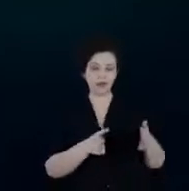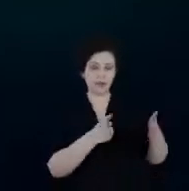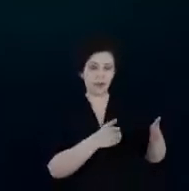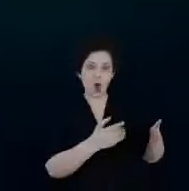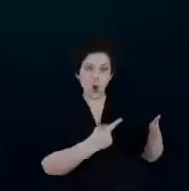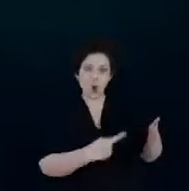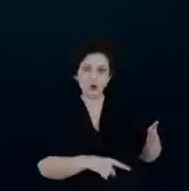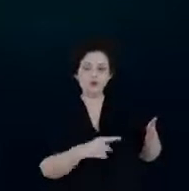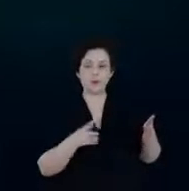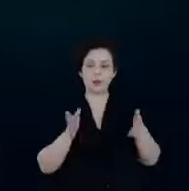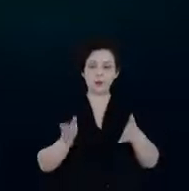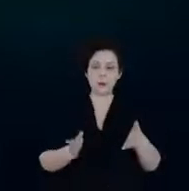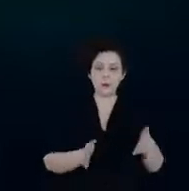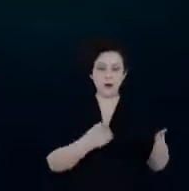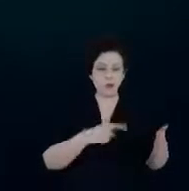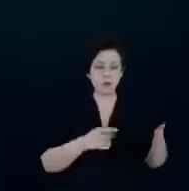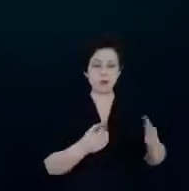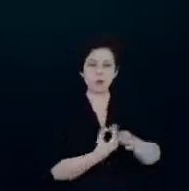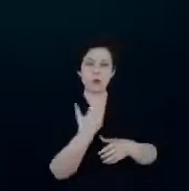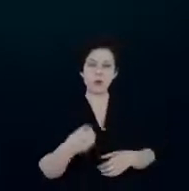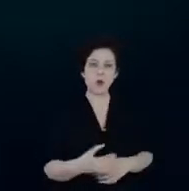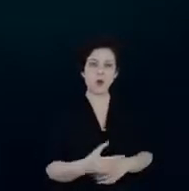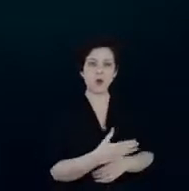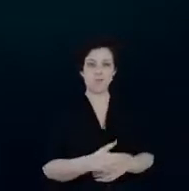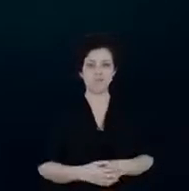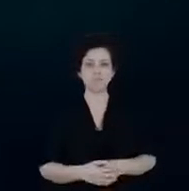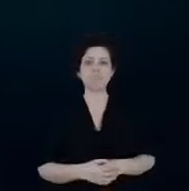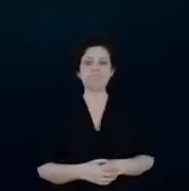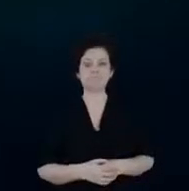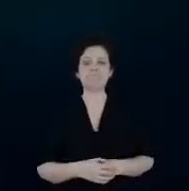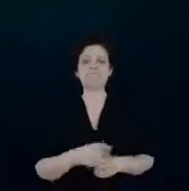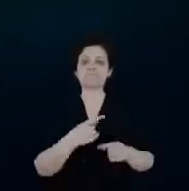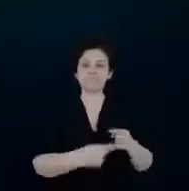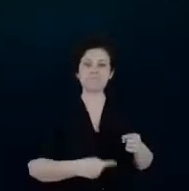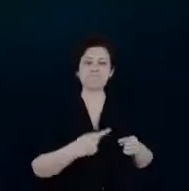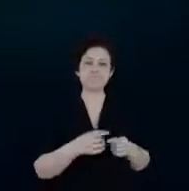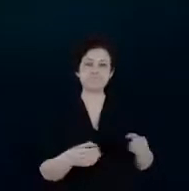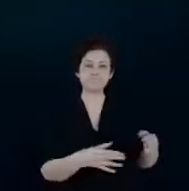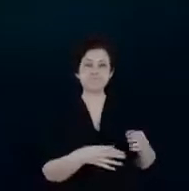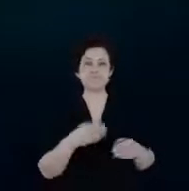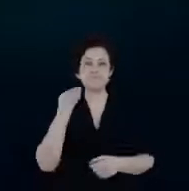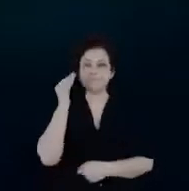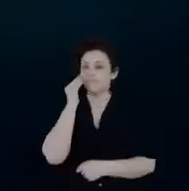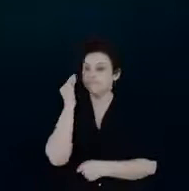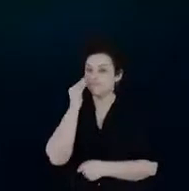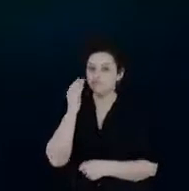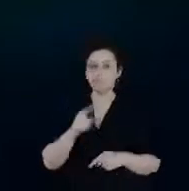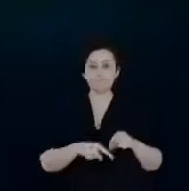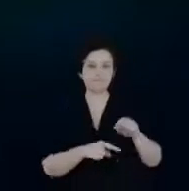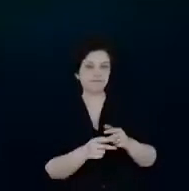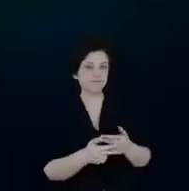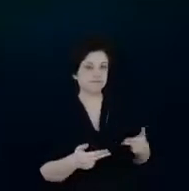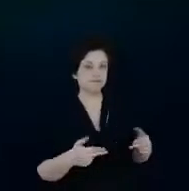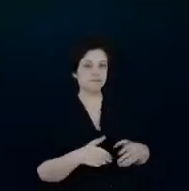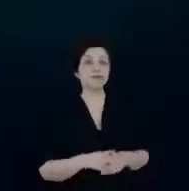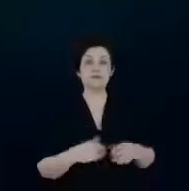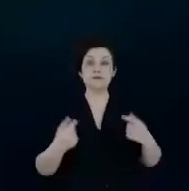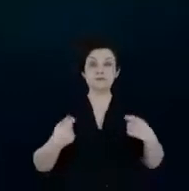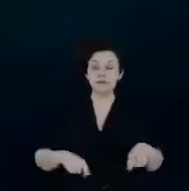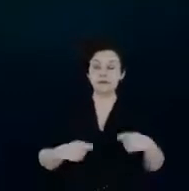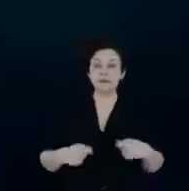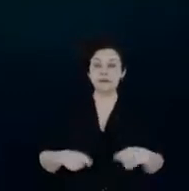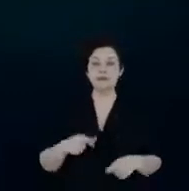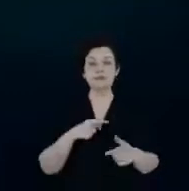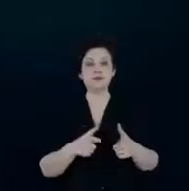estágio de inovação do ciclo de inovação a gente fazer os protótipos nos produtos a gente precisava